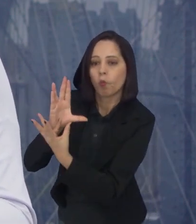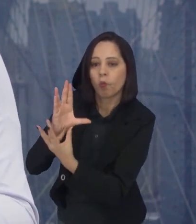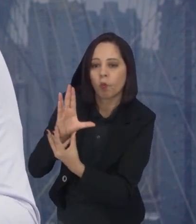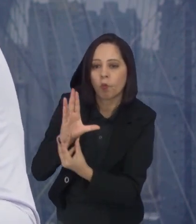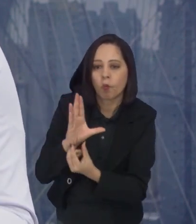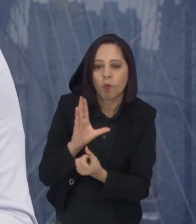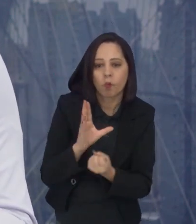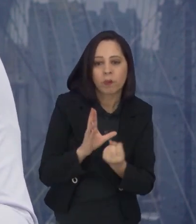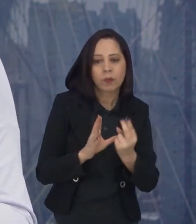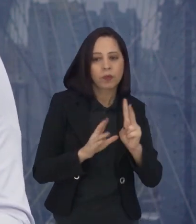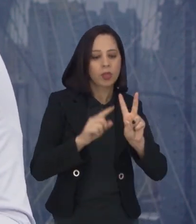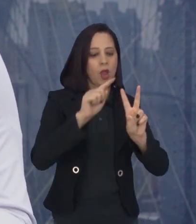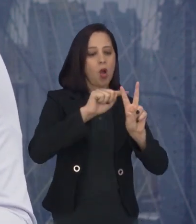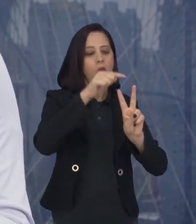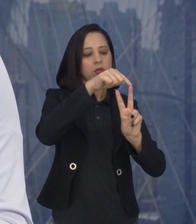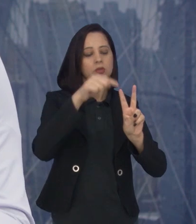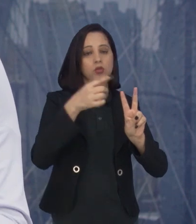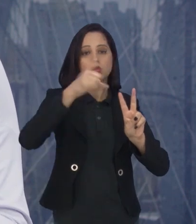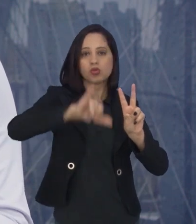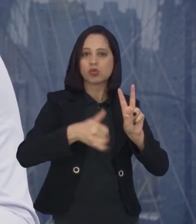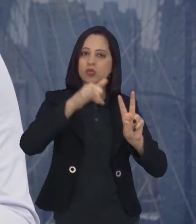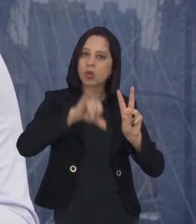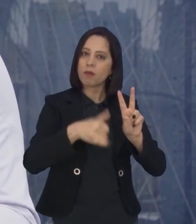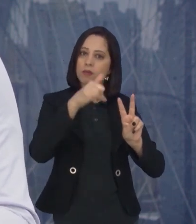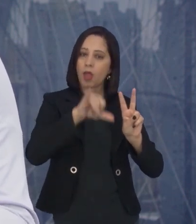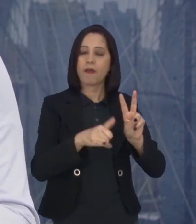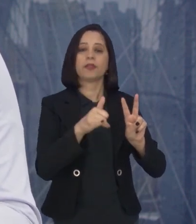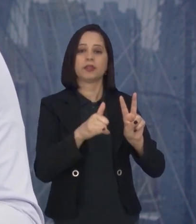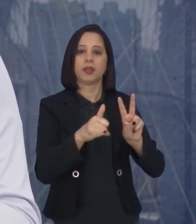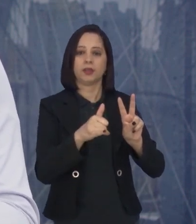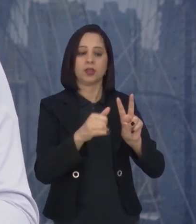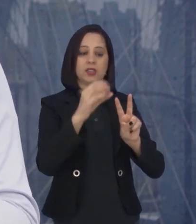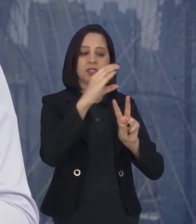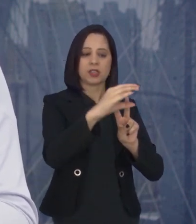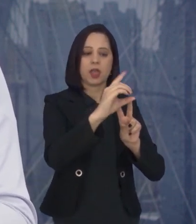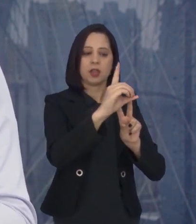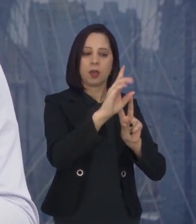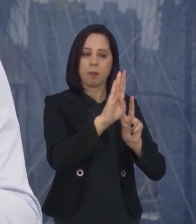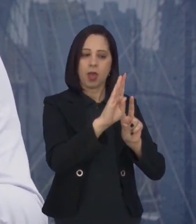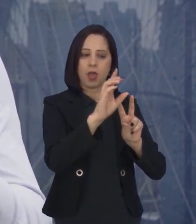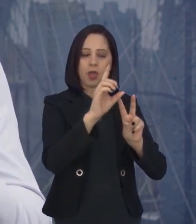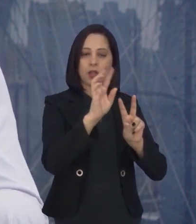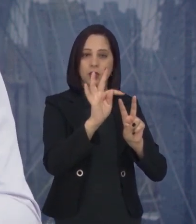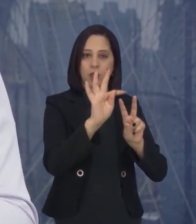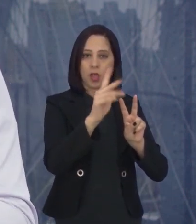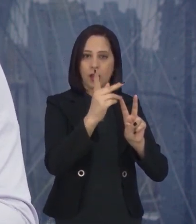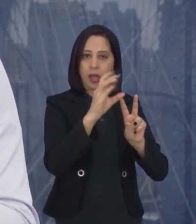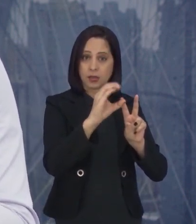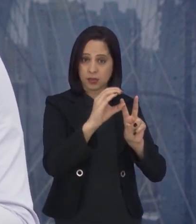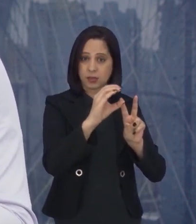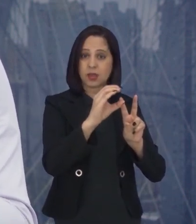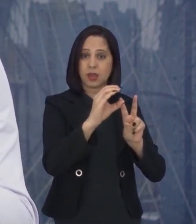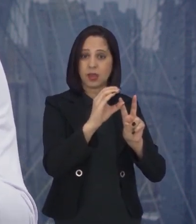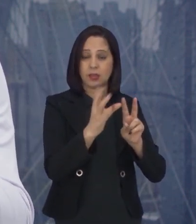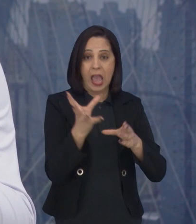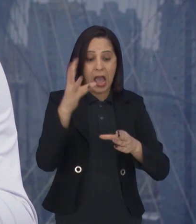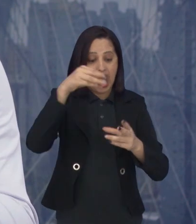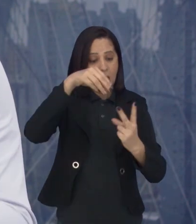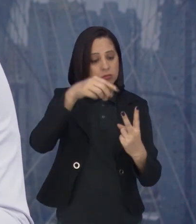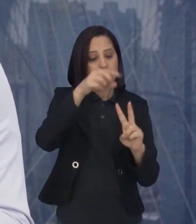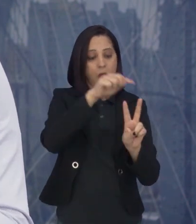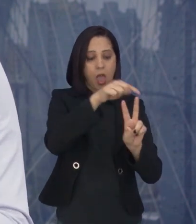a cannabis sativa, o CBD ou o THC. Nós temos apenas diminuição do nosso corpo, em algumas patologias, a